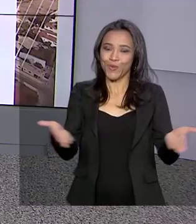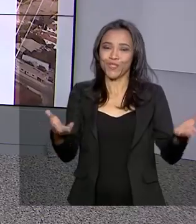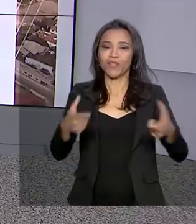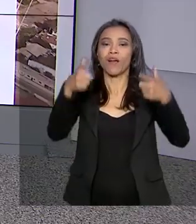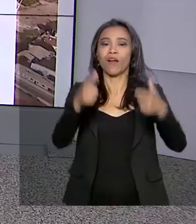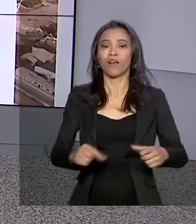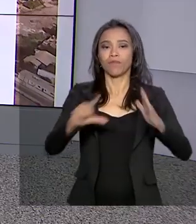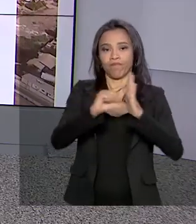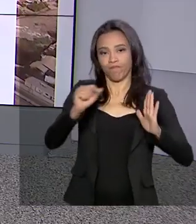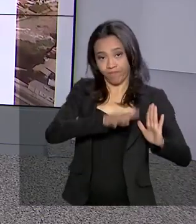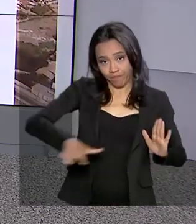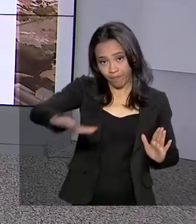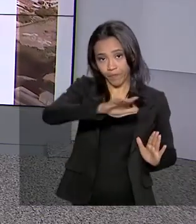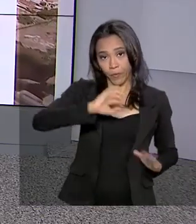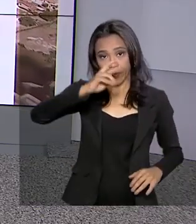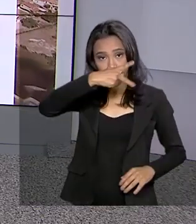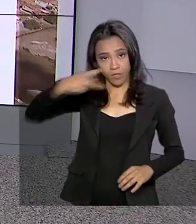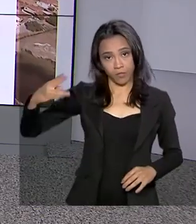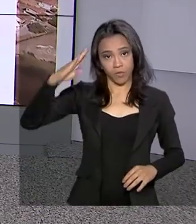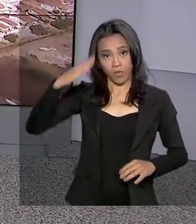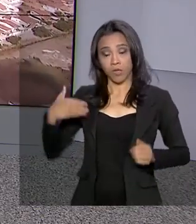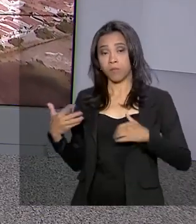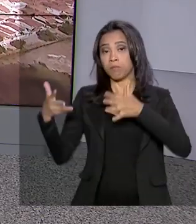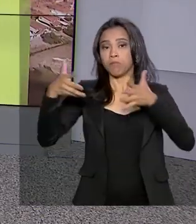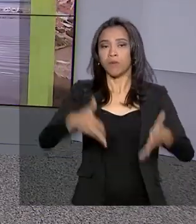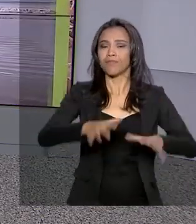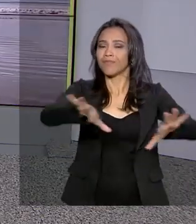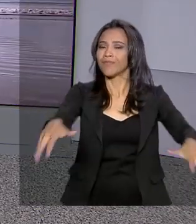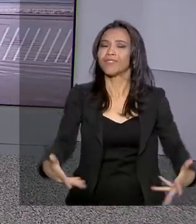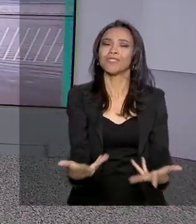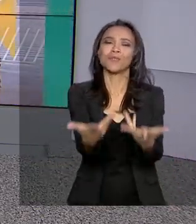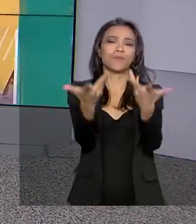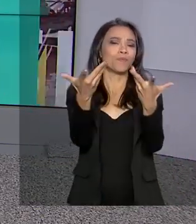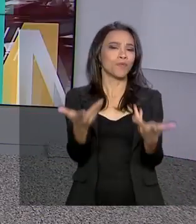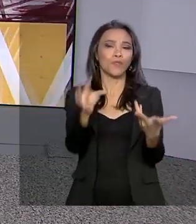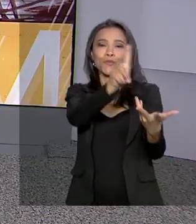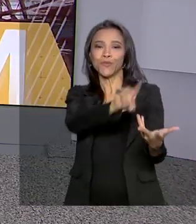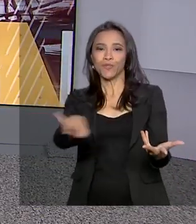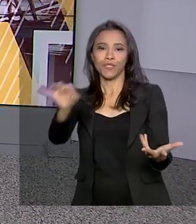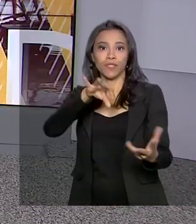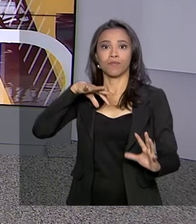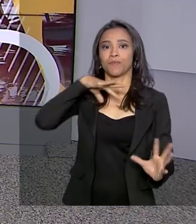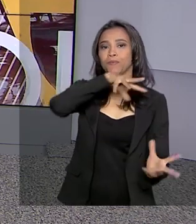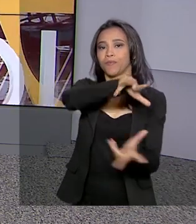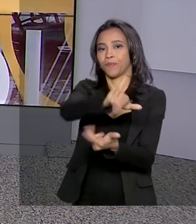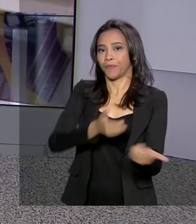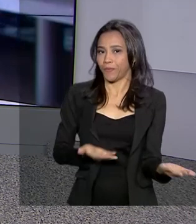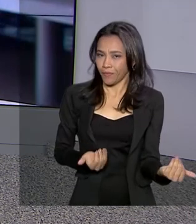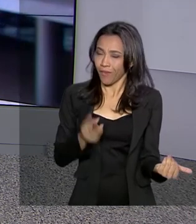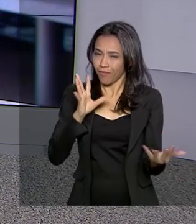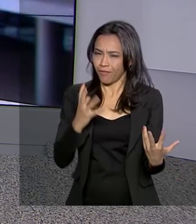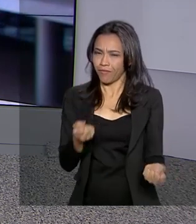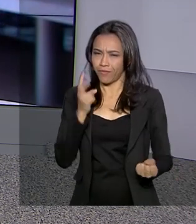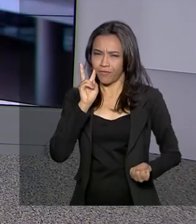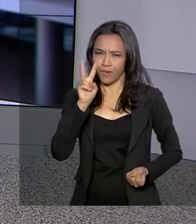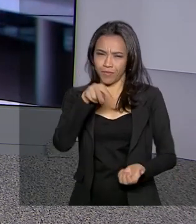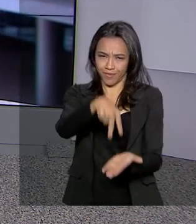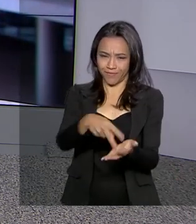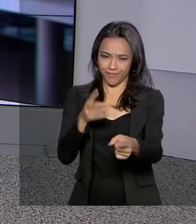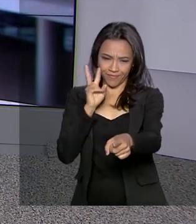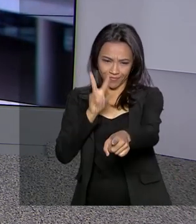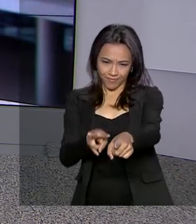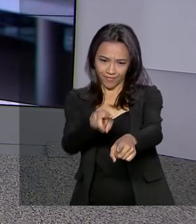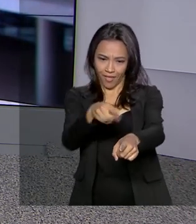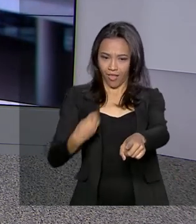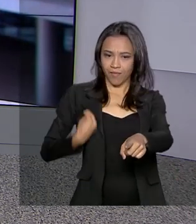Planalto, o presidente participa da cerimônia em comemoração ao Dia Internacional da Juventude. Vamos então até lá. Quem está é a repórter